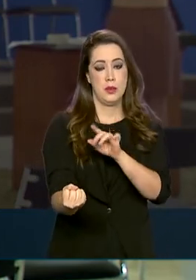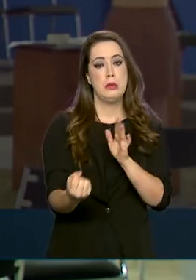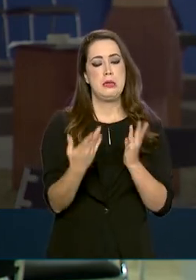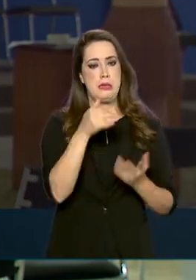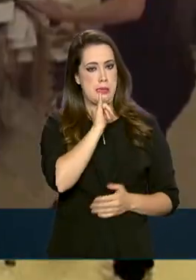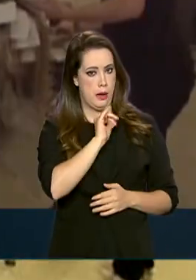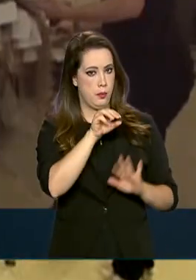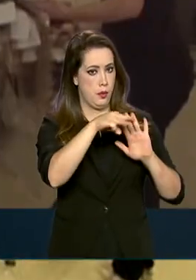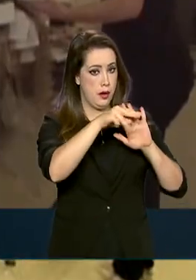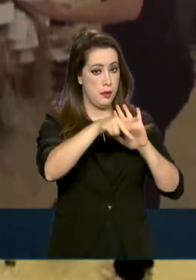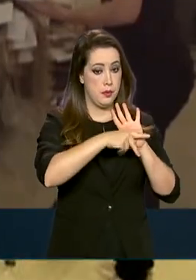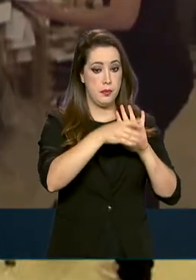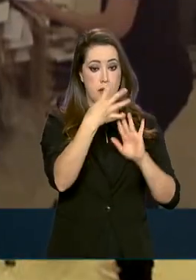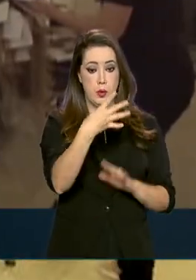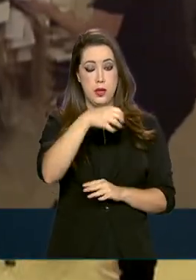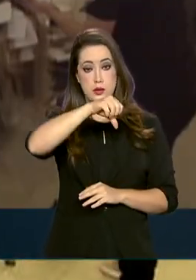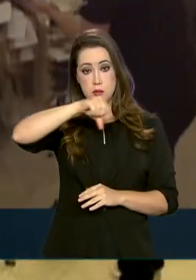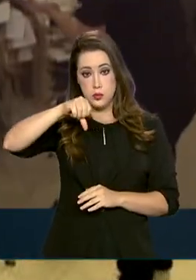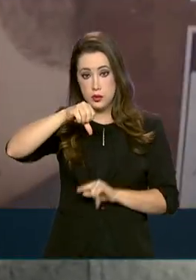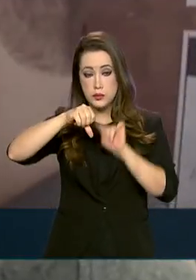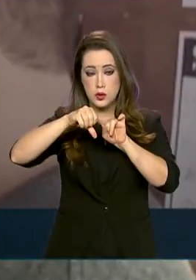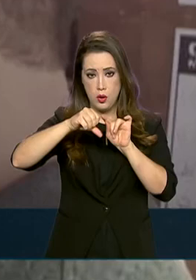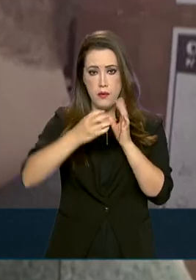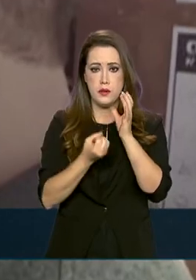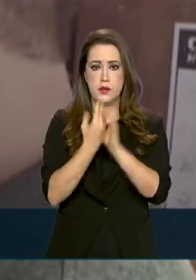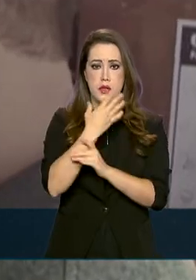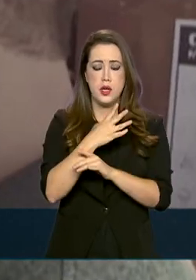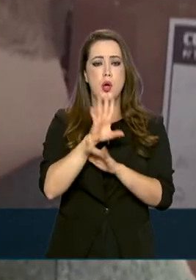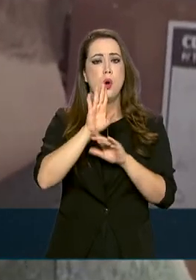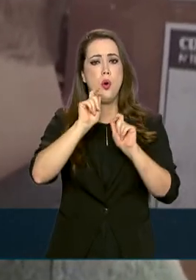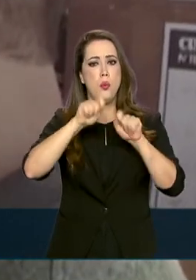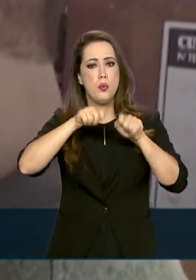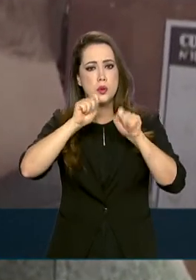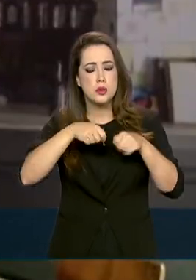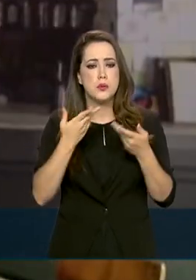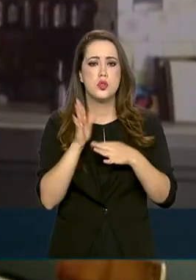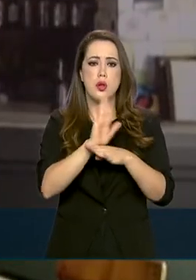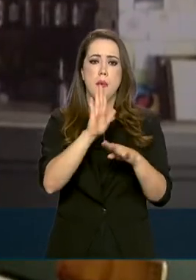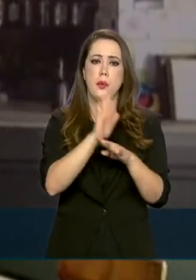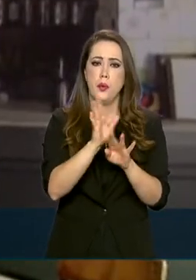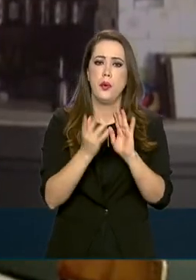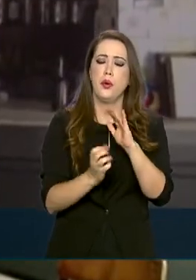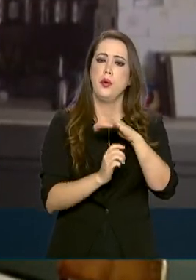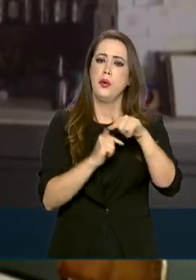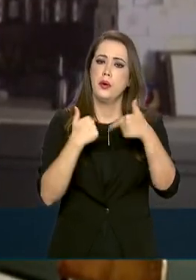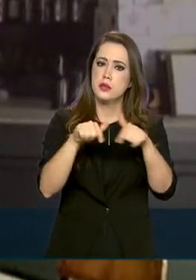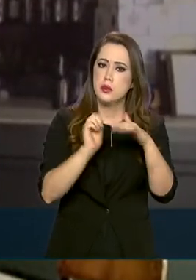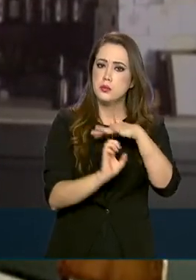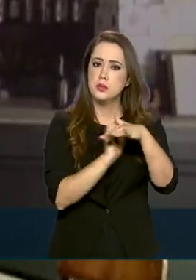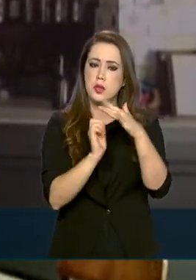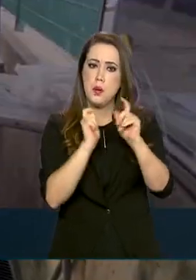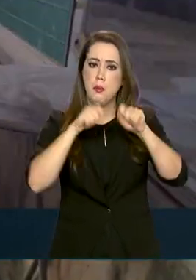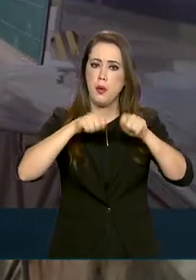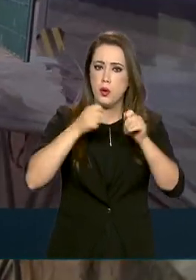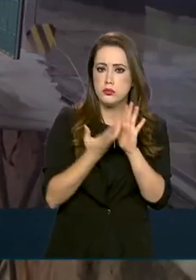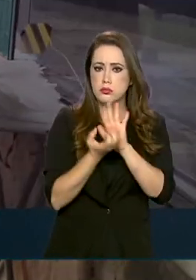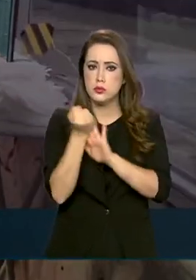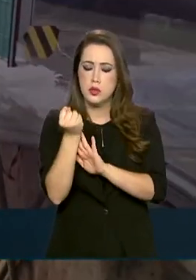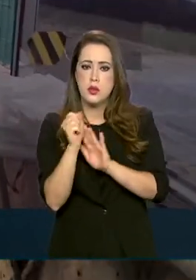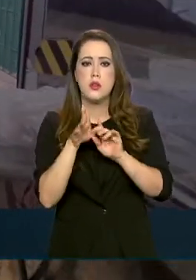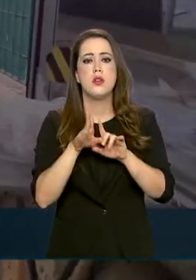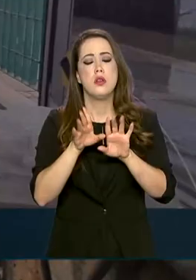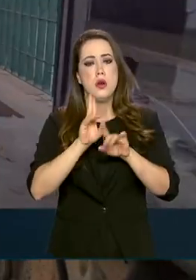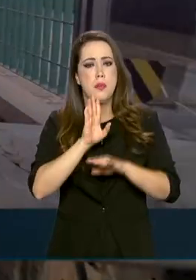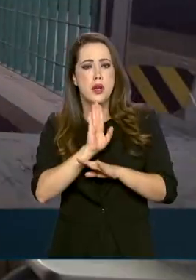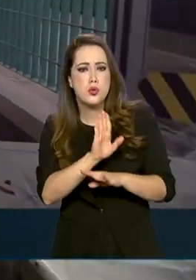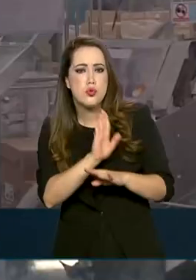por exemplo, ela cria o programa emergencial de suporte a empregos. Com ela, os empresários podem tomar financiamentos para ajudar